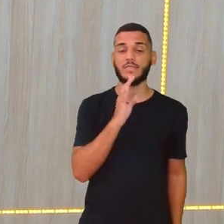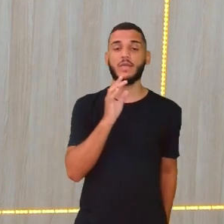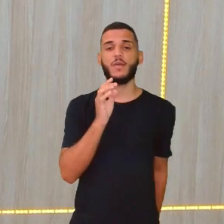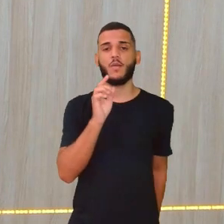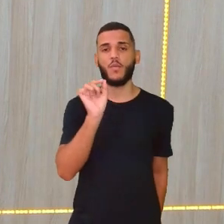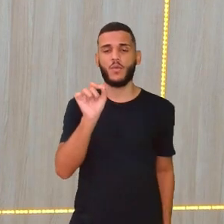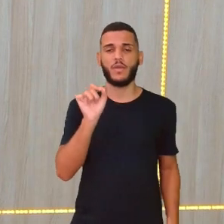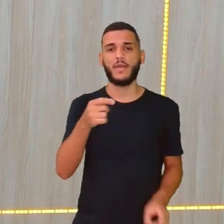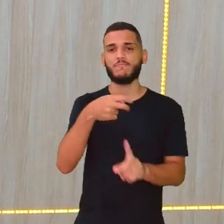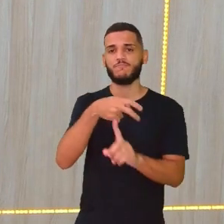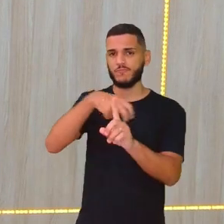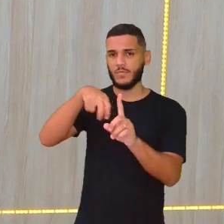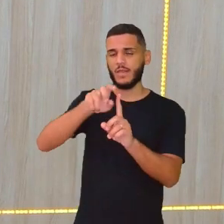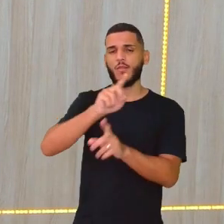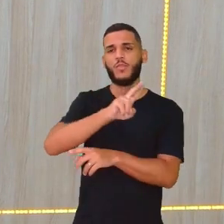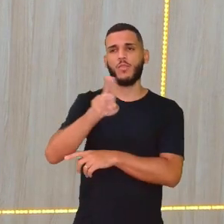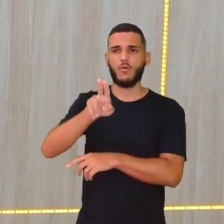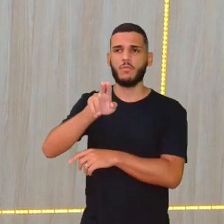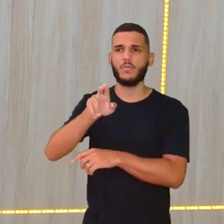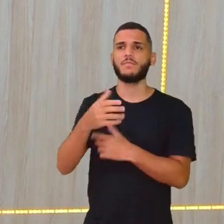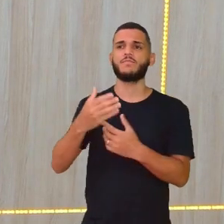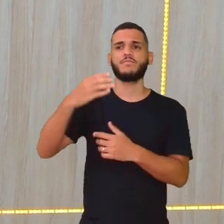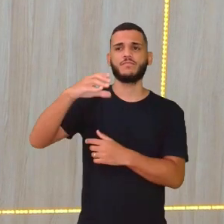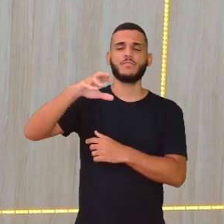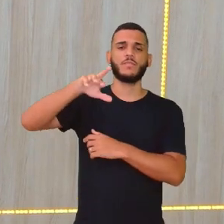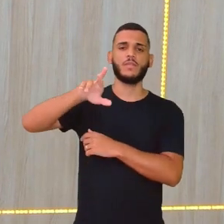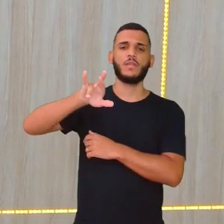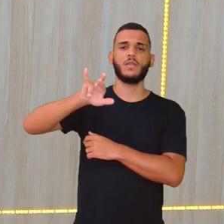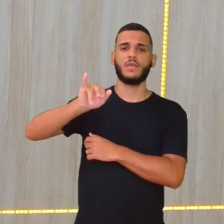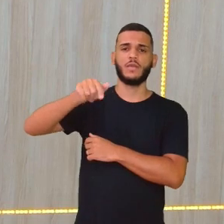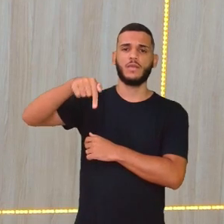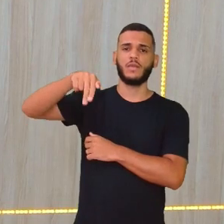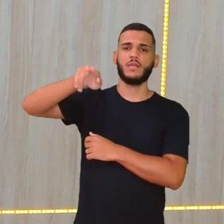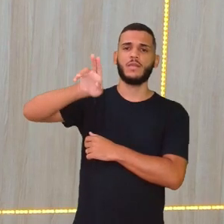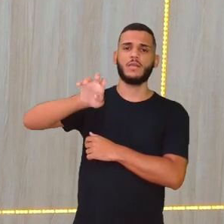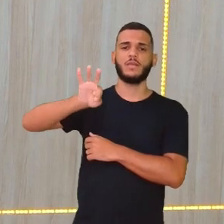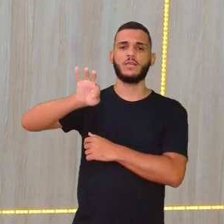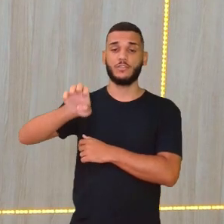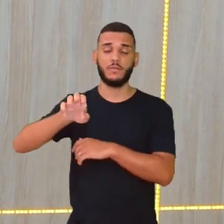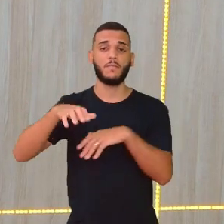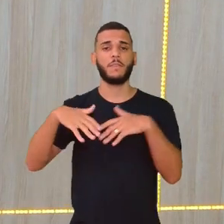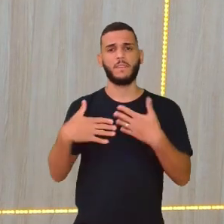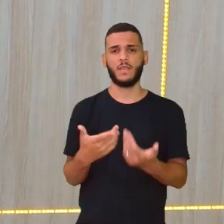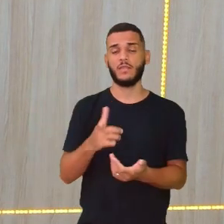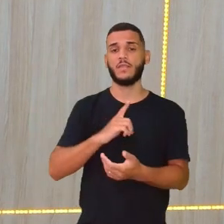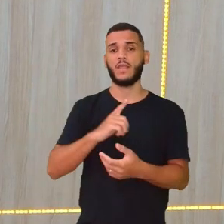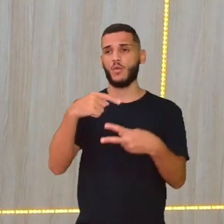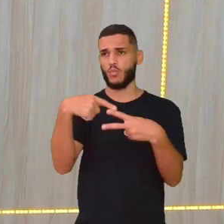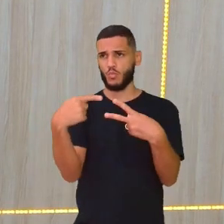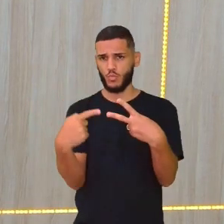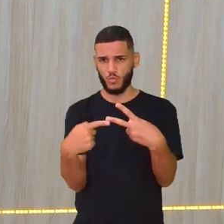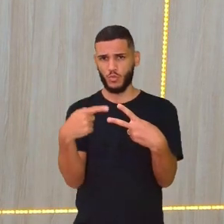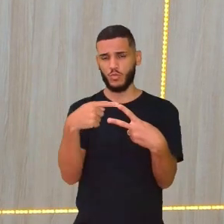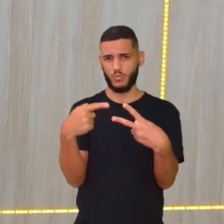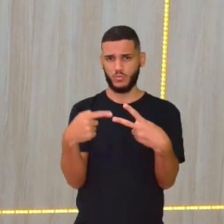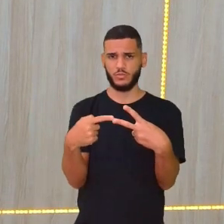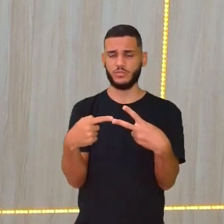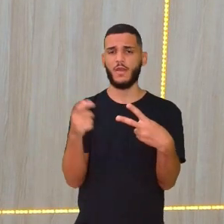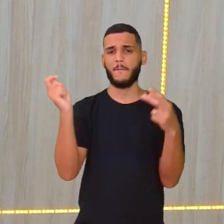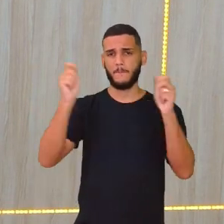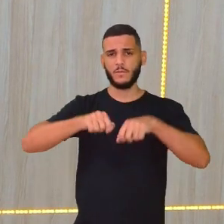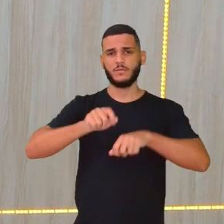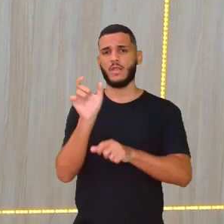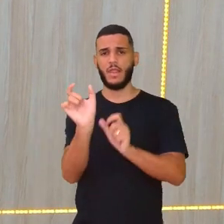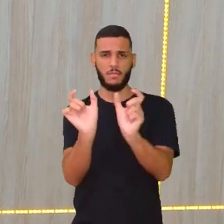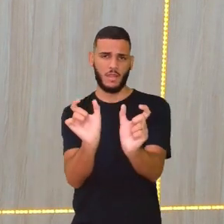modalidade chamada cricket, né? E aí, ela tem duas formas de ser escrita, né, vocês